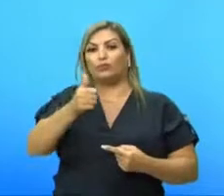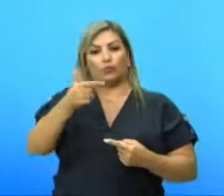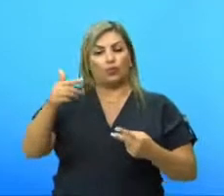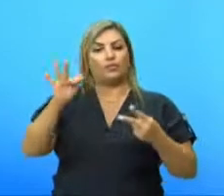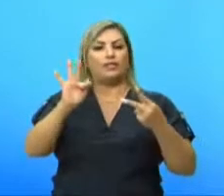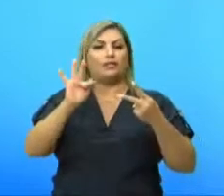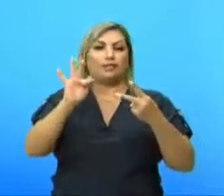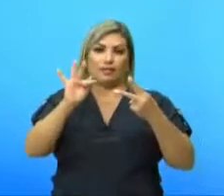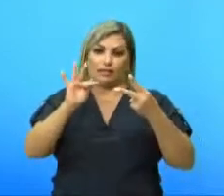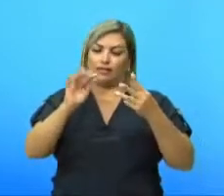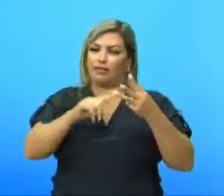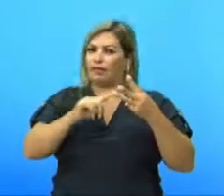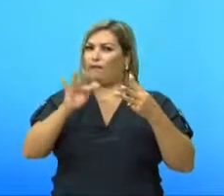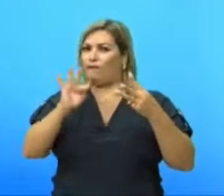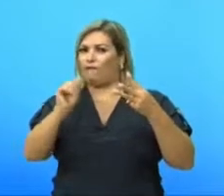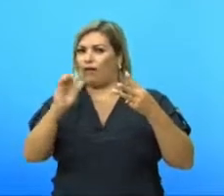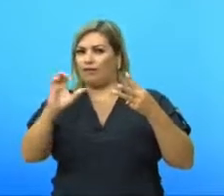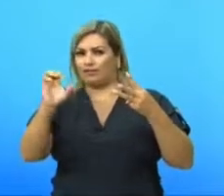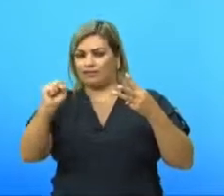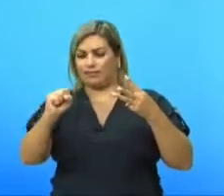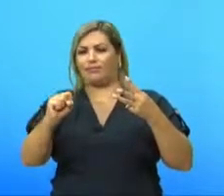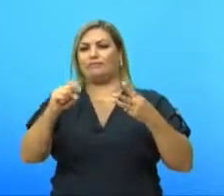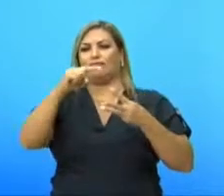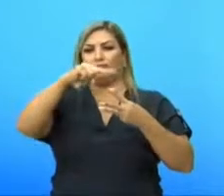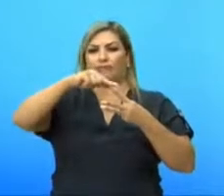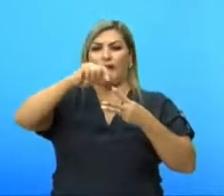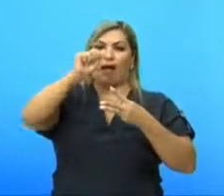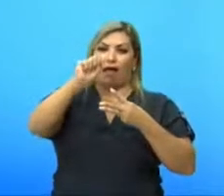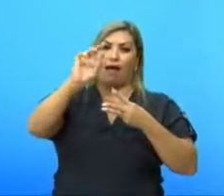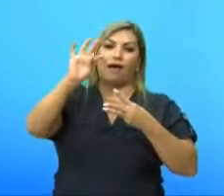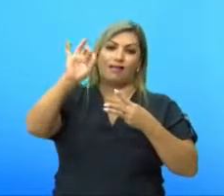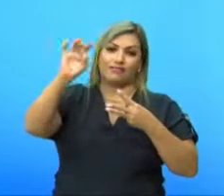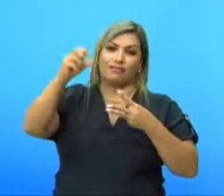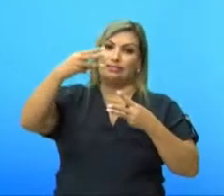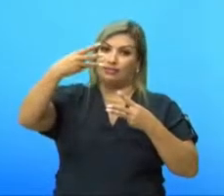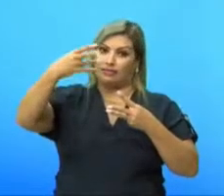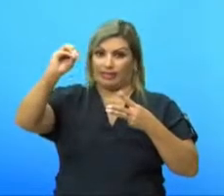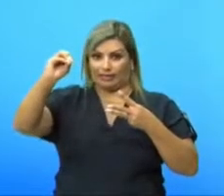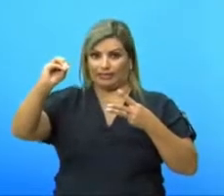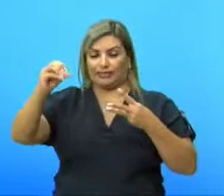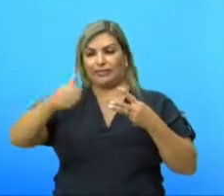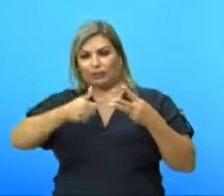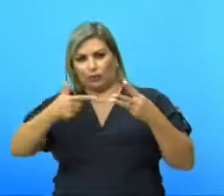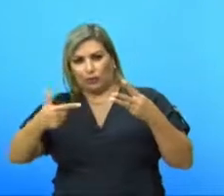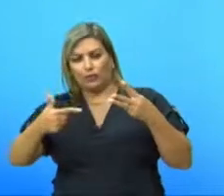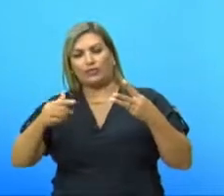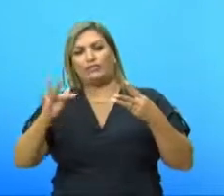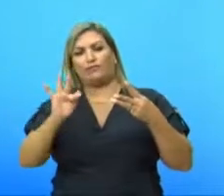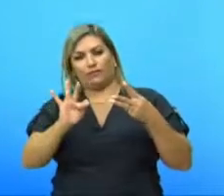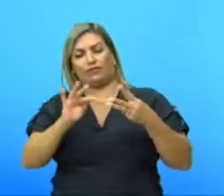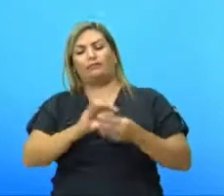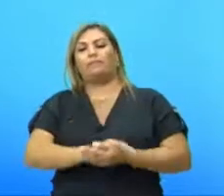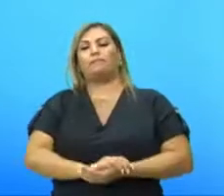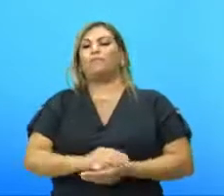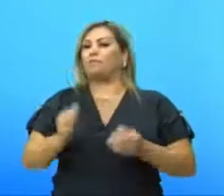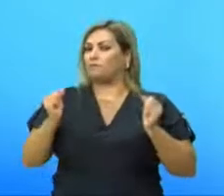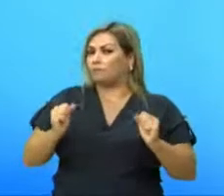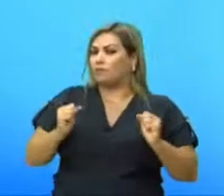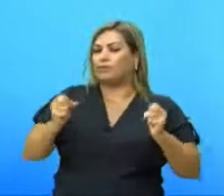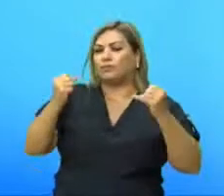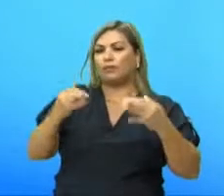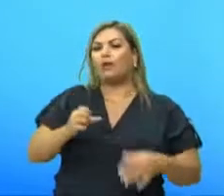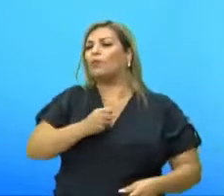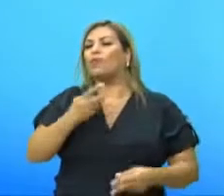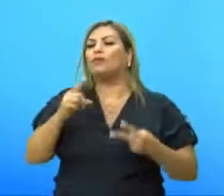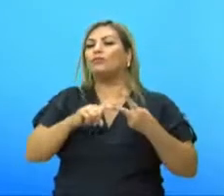Doze. Doze pentágonos. É a quantidade de faces. Arestas. Trinta arestas. Pode-se afirmar que, então, ele